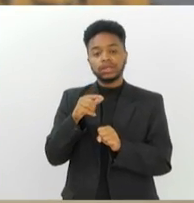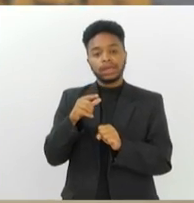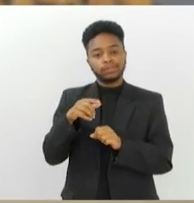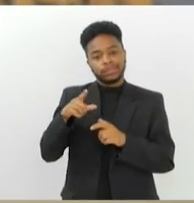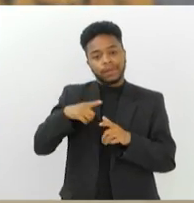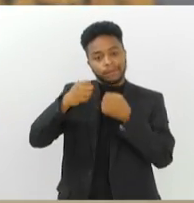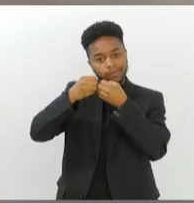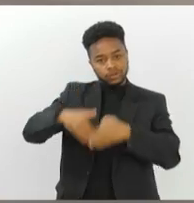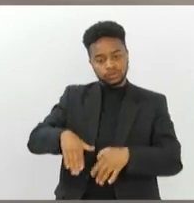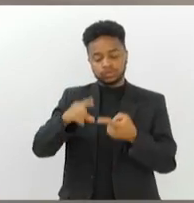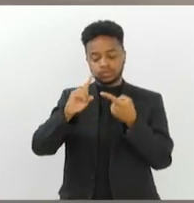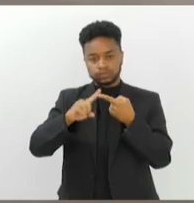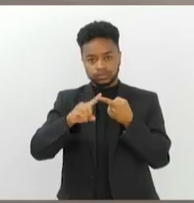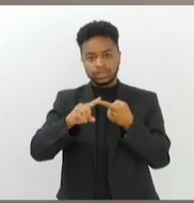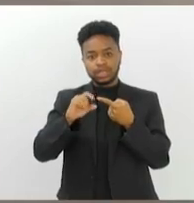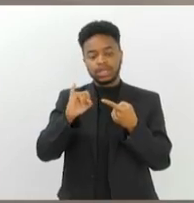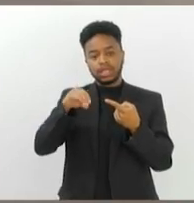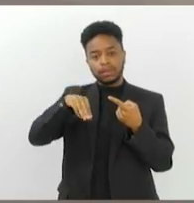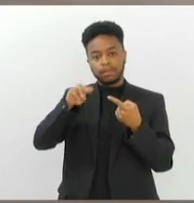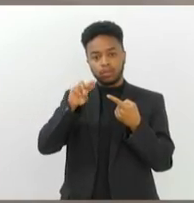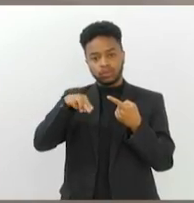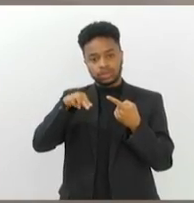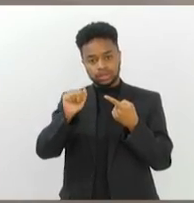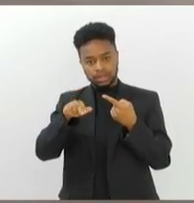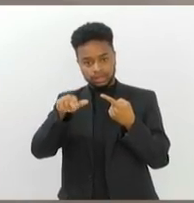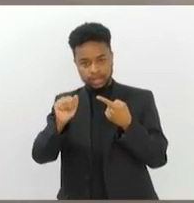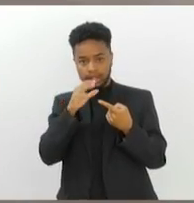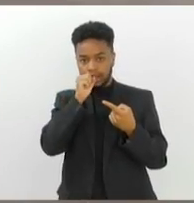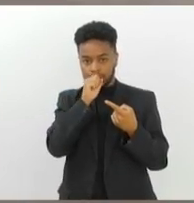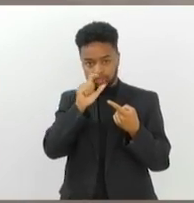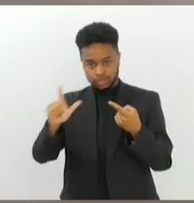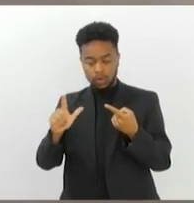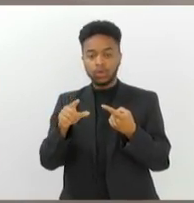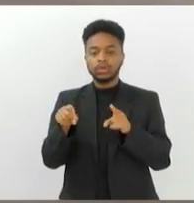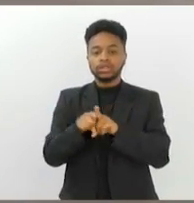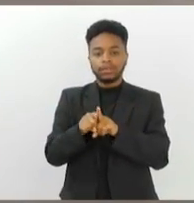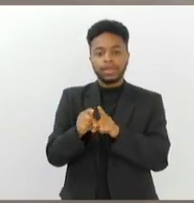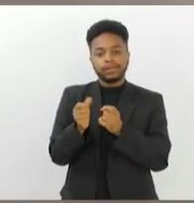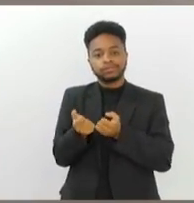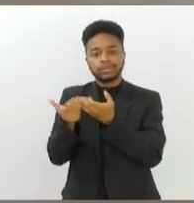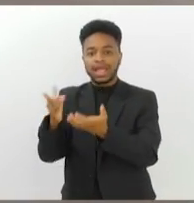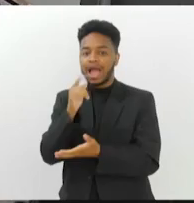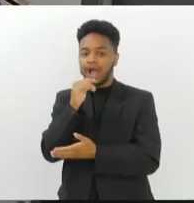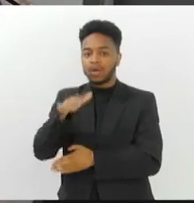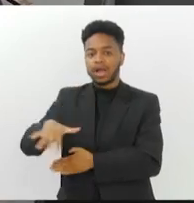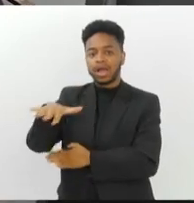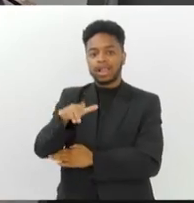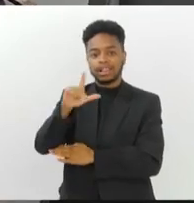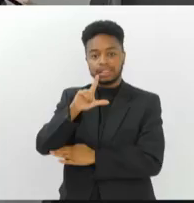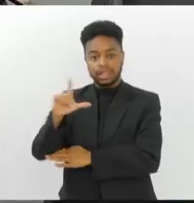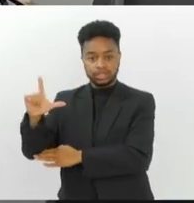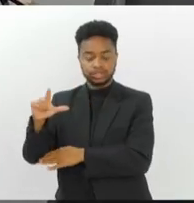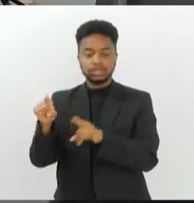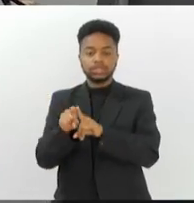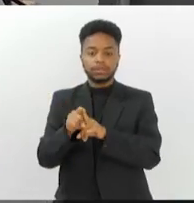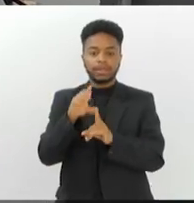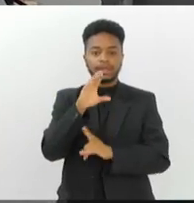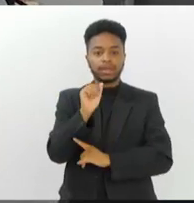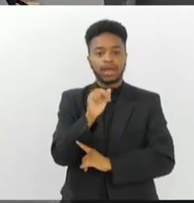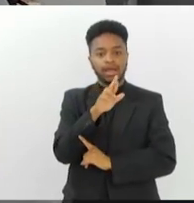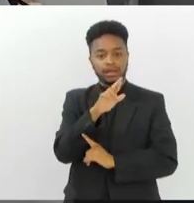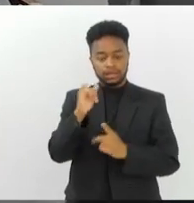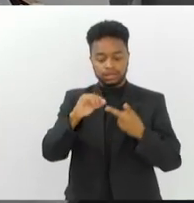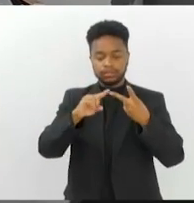afetados, sendo eles o sistema imunana laranjal, que é responsável por abastecer a parte leste da região metropolitana, e o sistema CARI, que